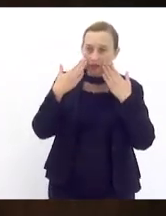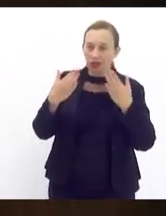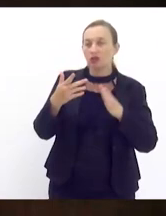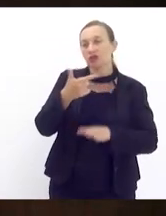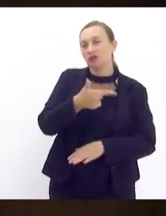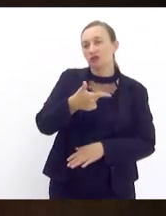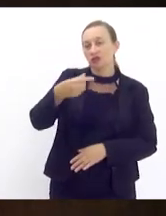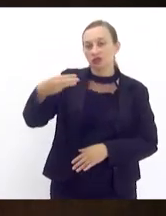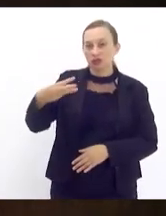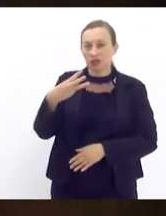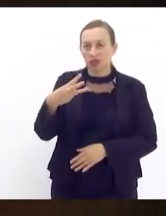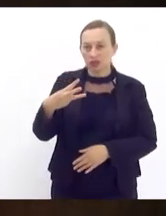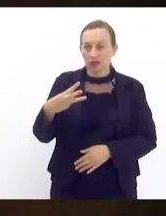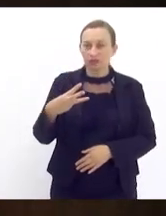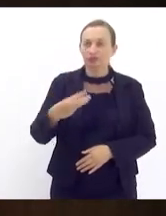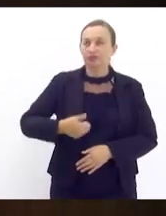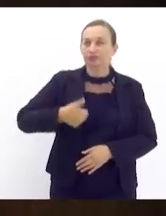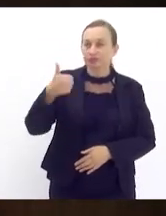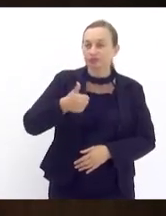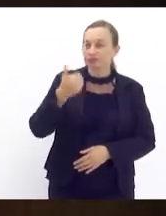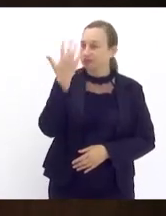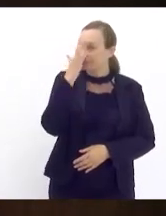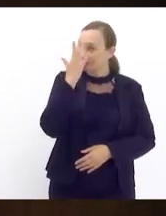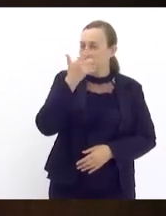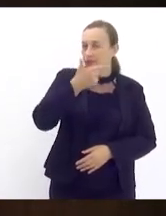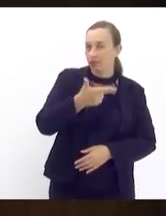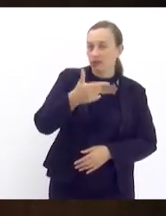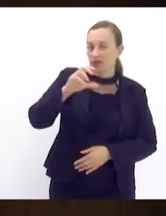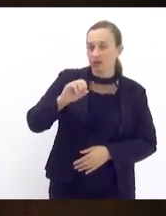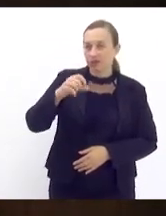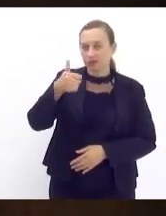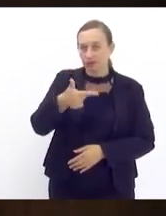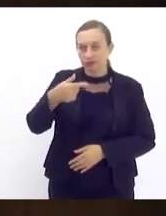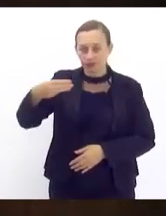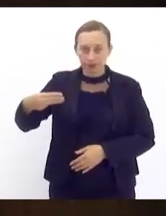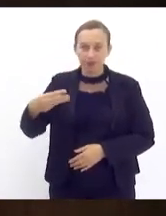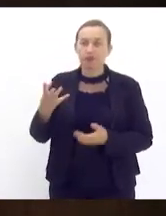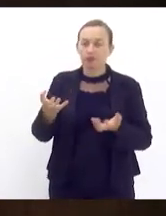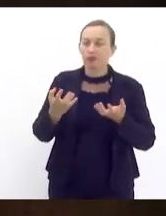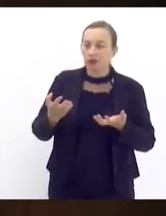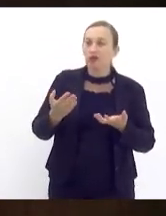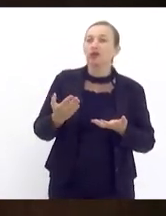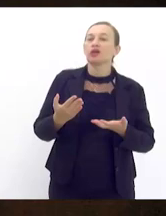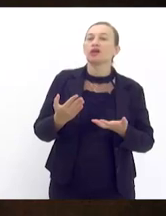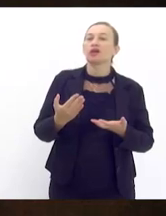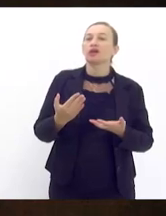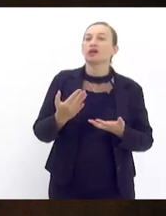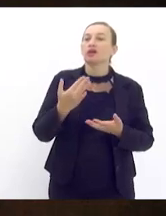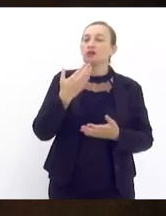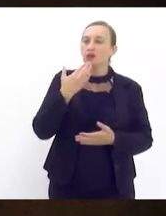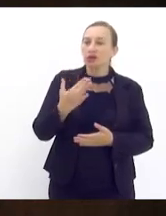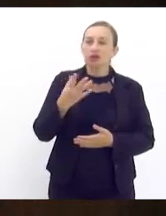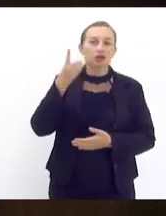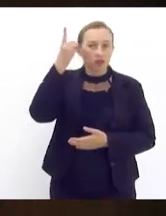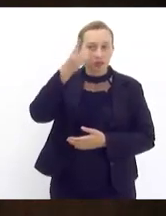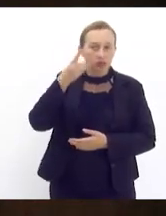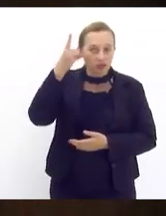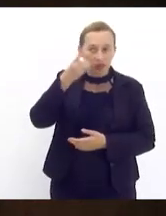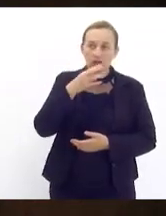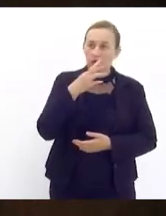deputado em 1º de fevereiro de 2023 eu queria sugerir ao deputado Amorim